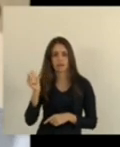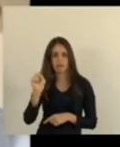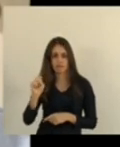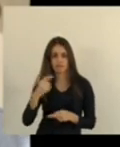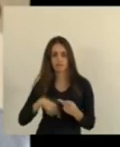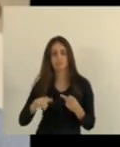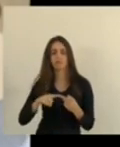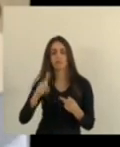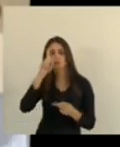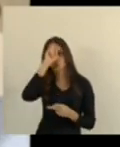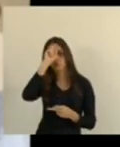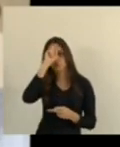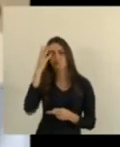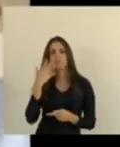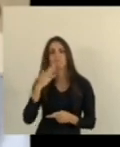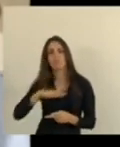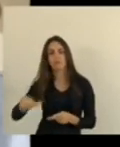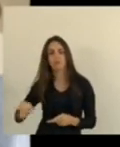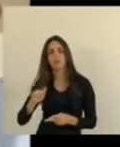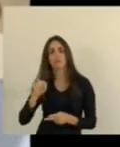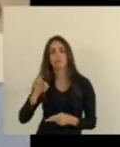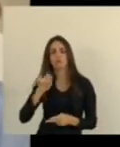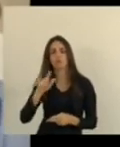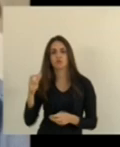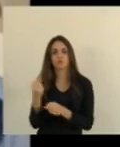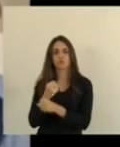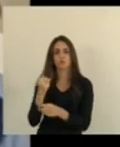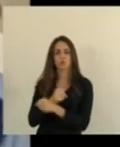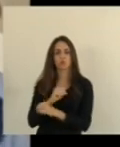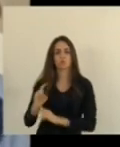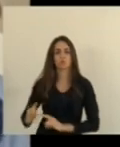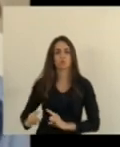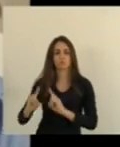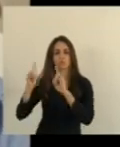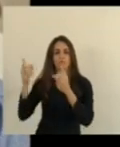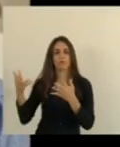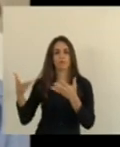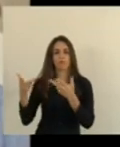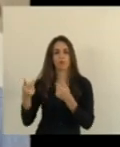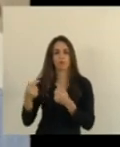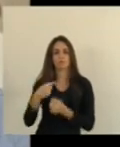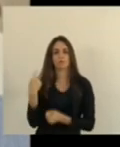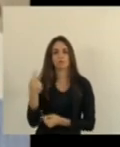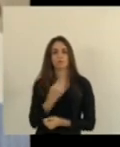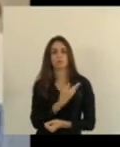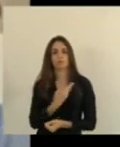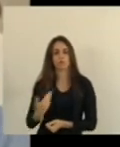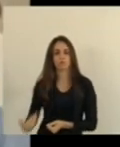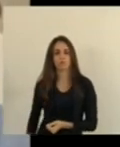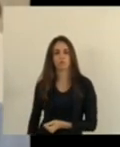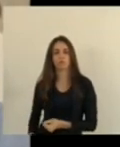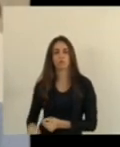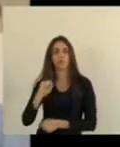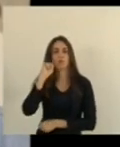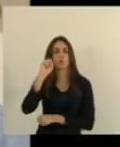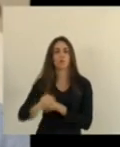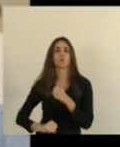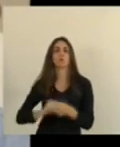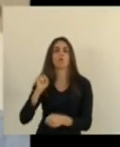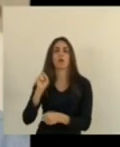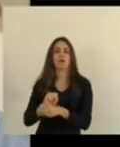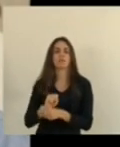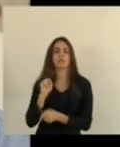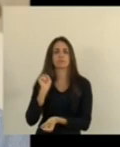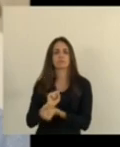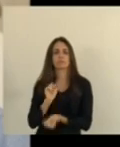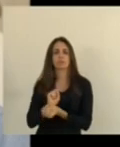infantil graças a deus com aquela construção maravilhosa feita no nosso governo que ficou oito anos esperando para